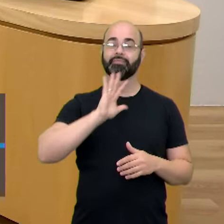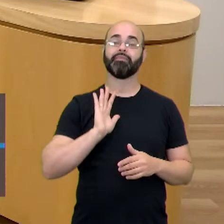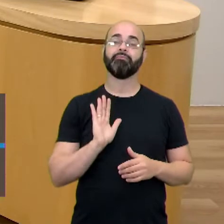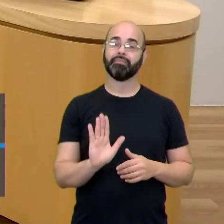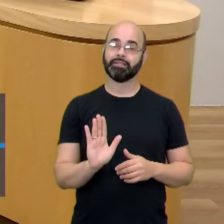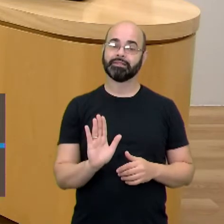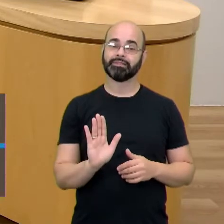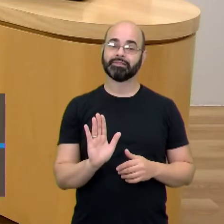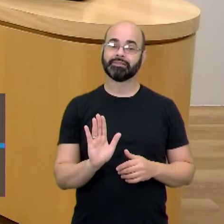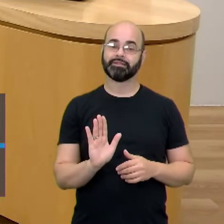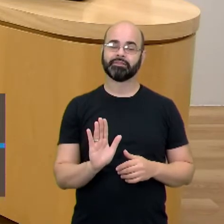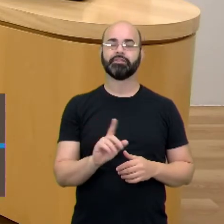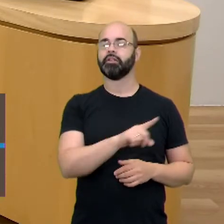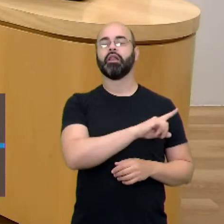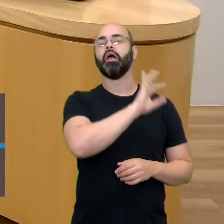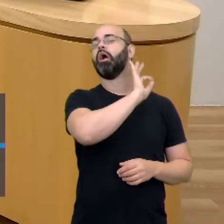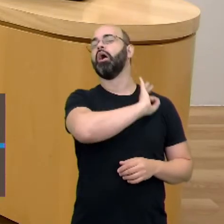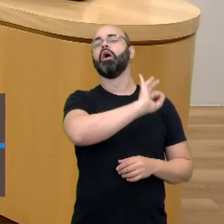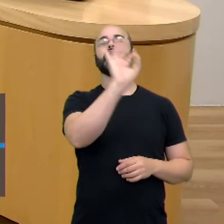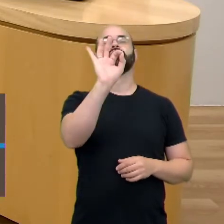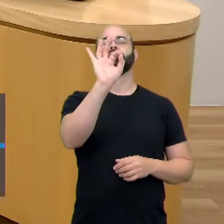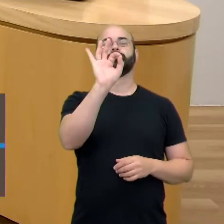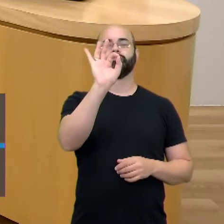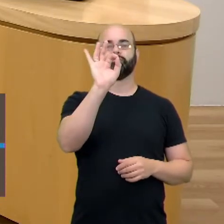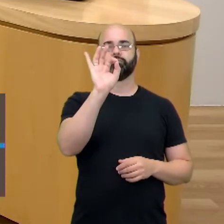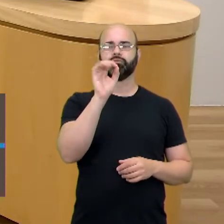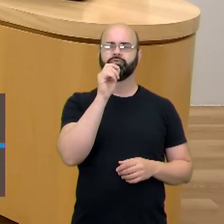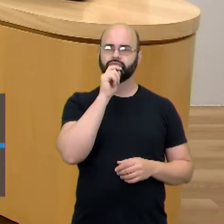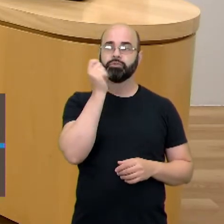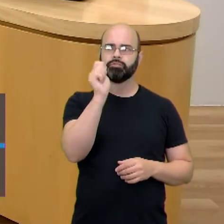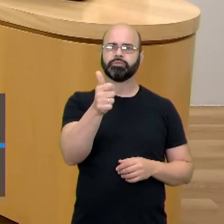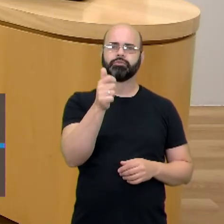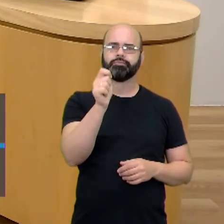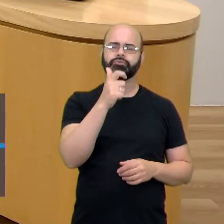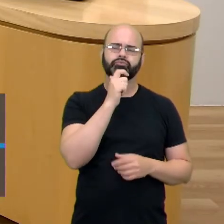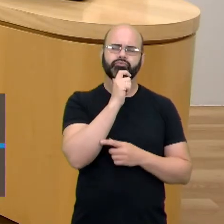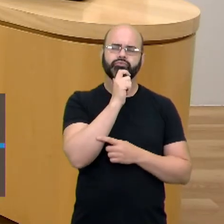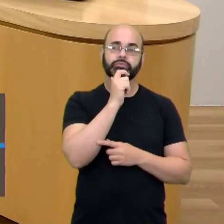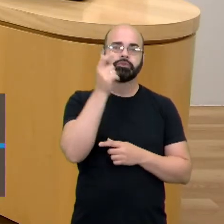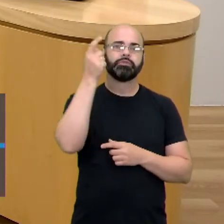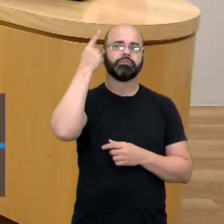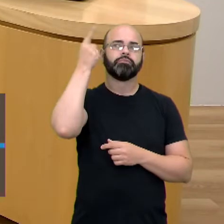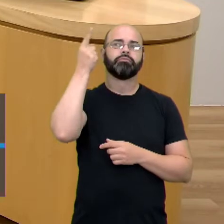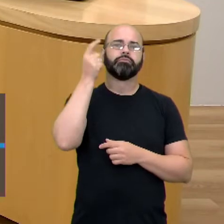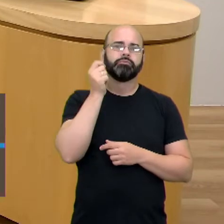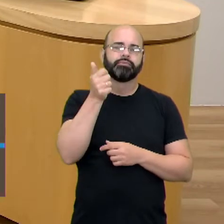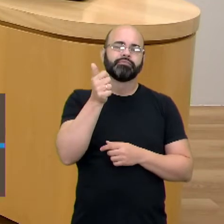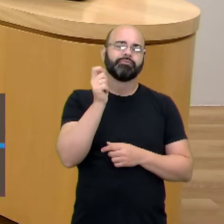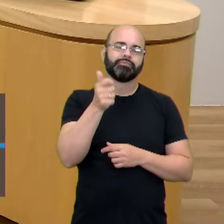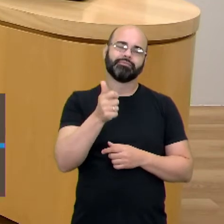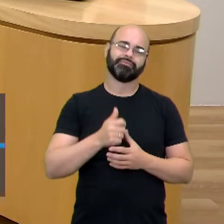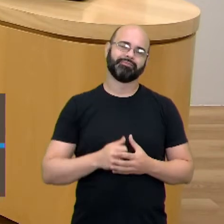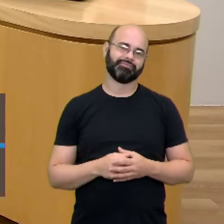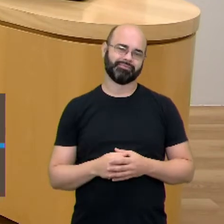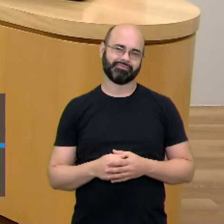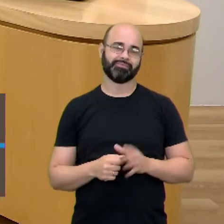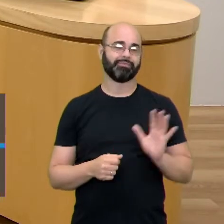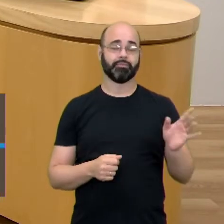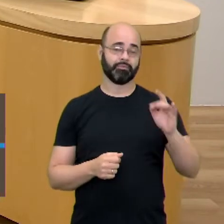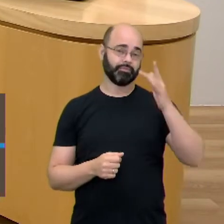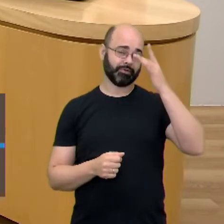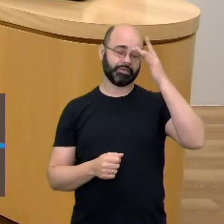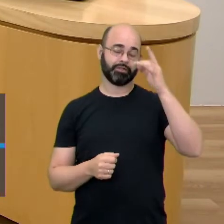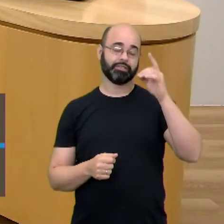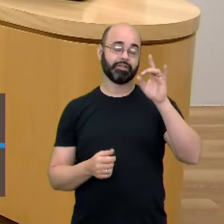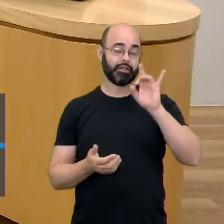mas ele é brilhante. Isso. Nas deduções. E essa dedução não era para desvendar um criminoso,